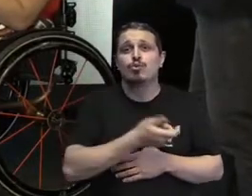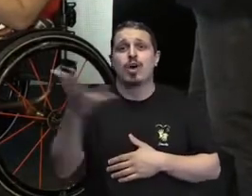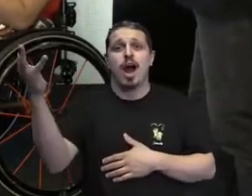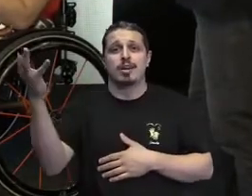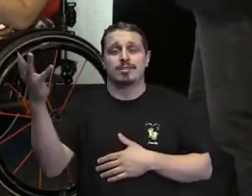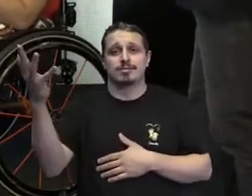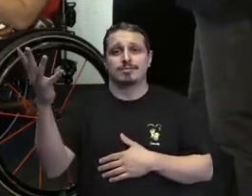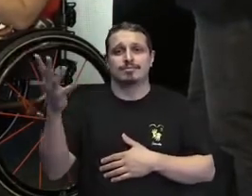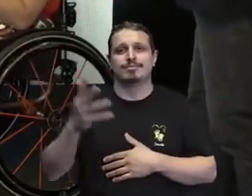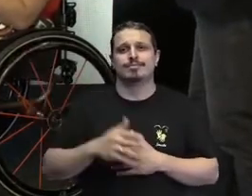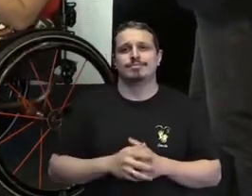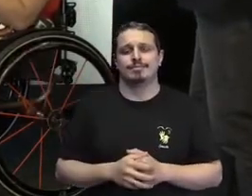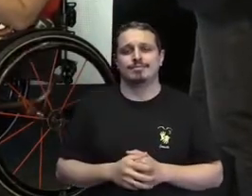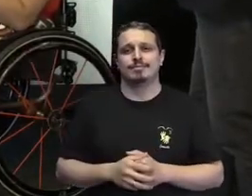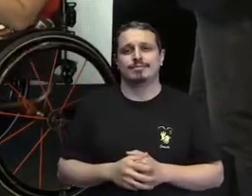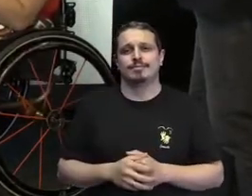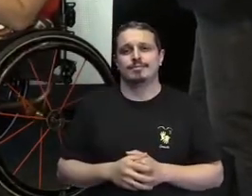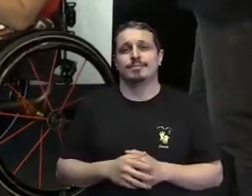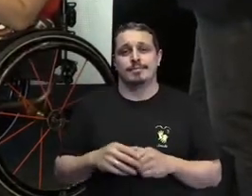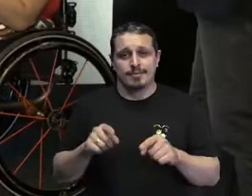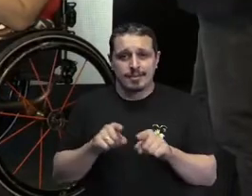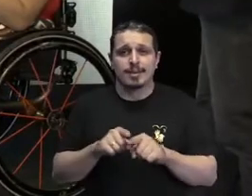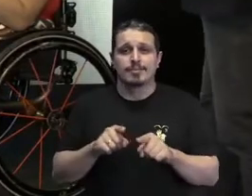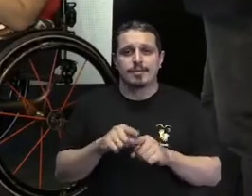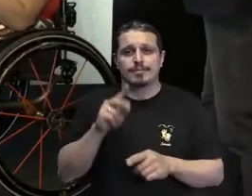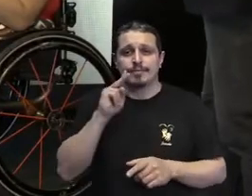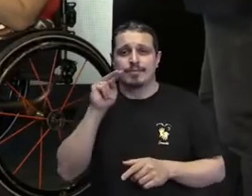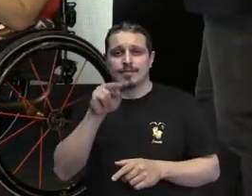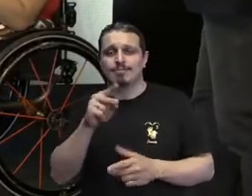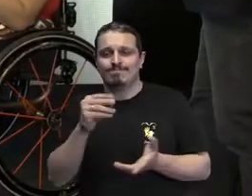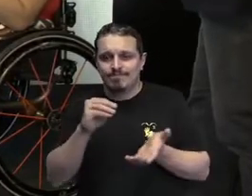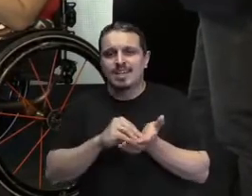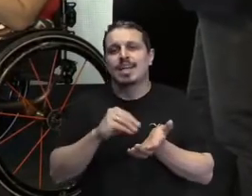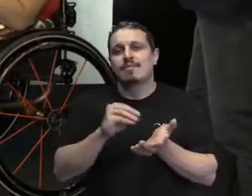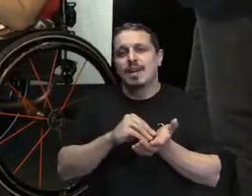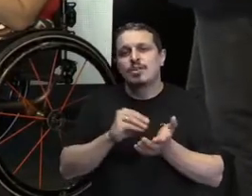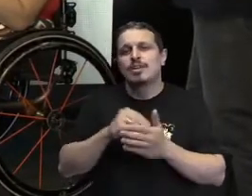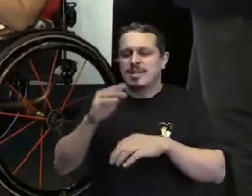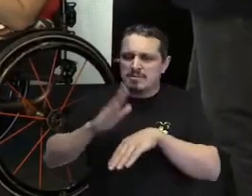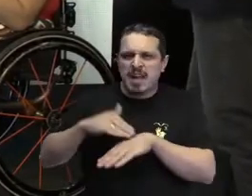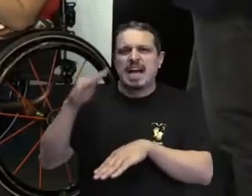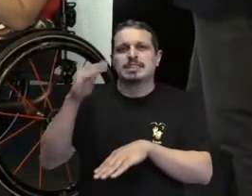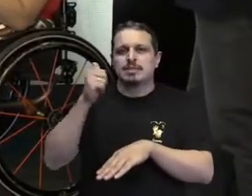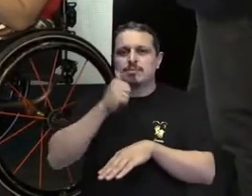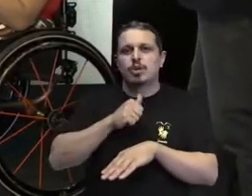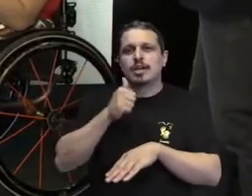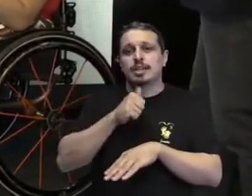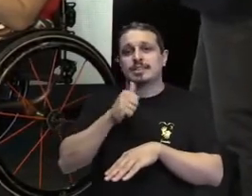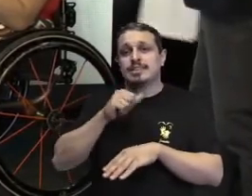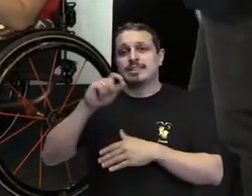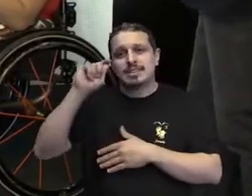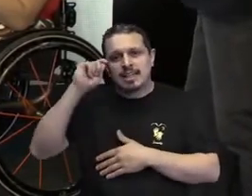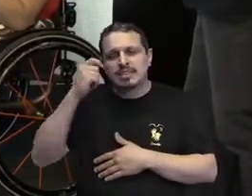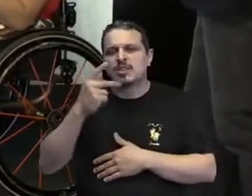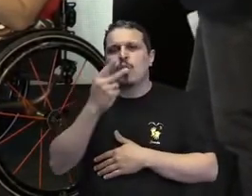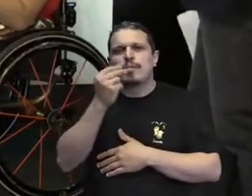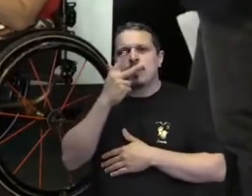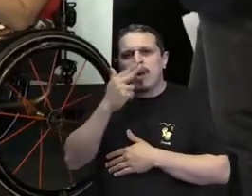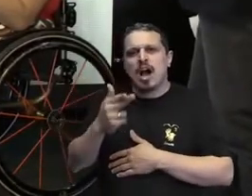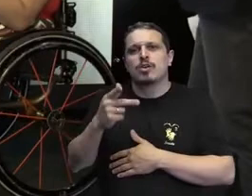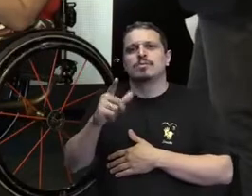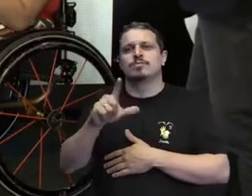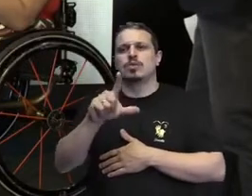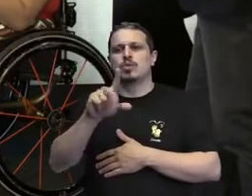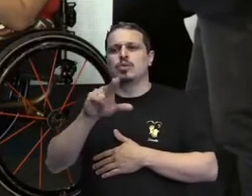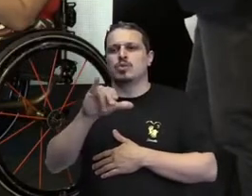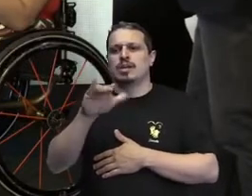Ainda sinto falta de ver mais mulheres negras com deficiência. Como a Luciana, né? Como a Luciana Viegas, como